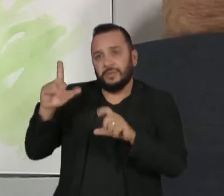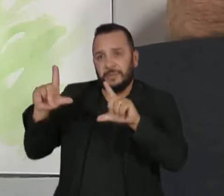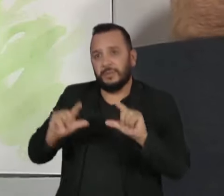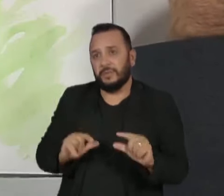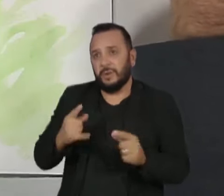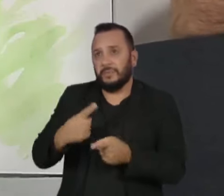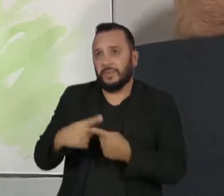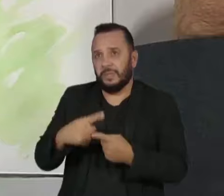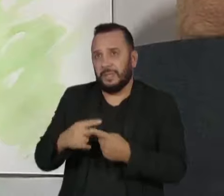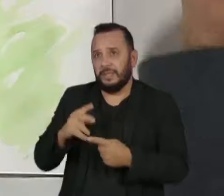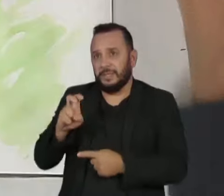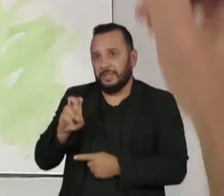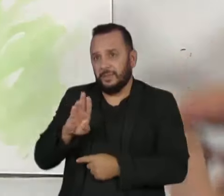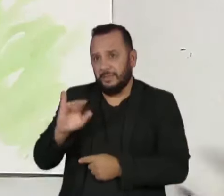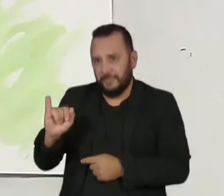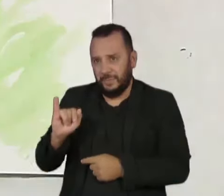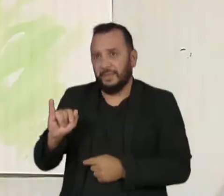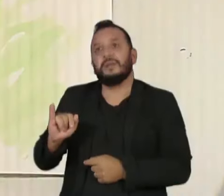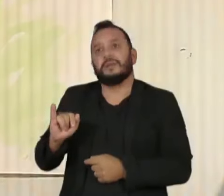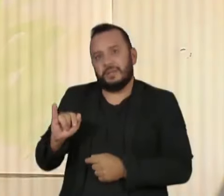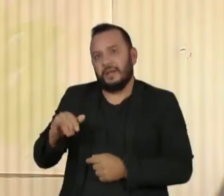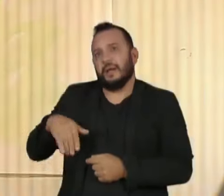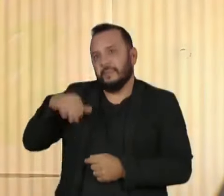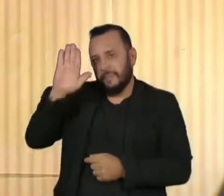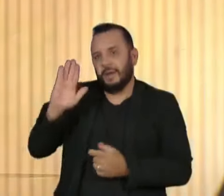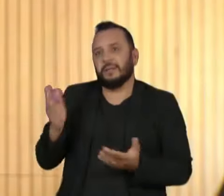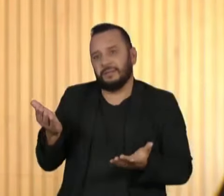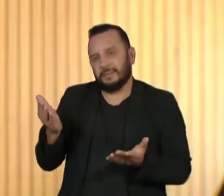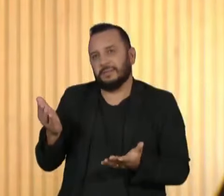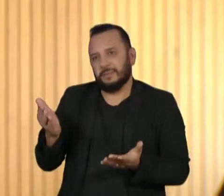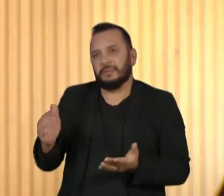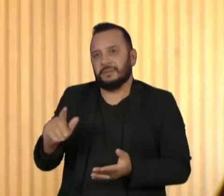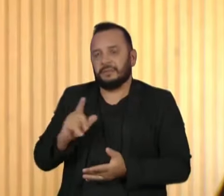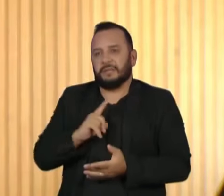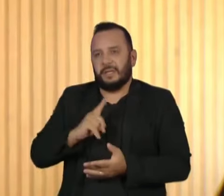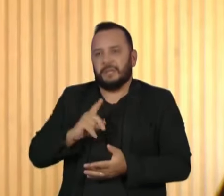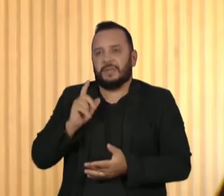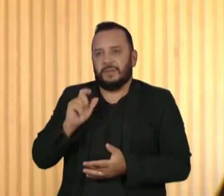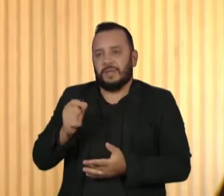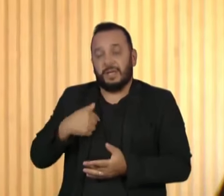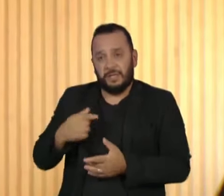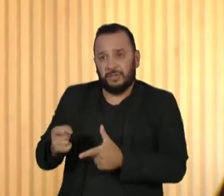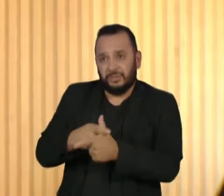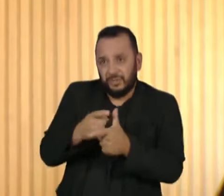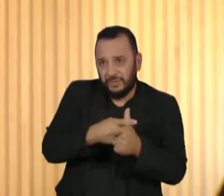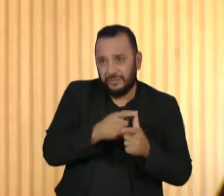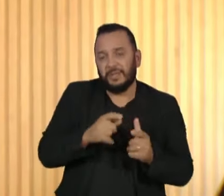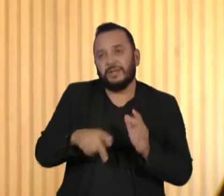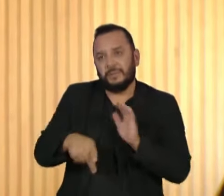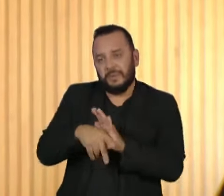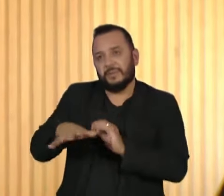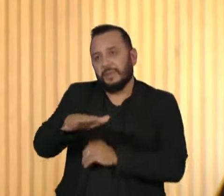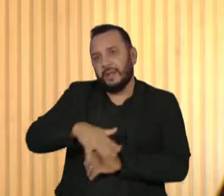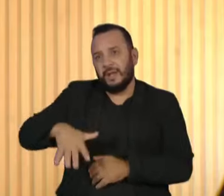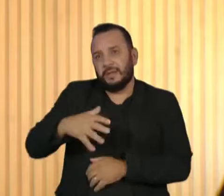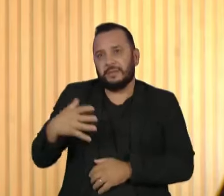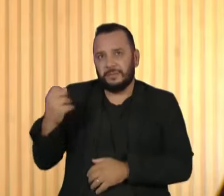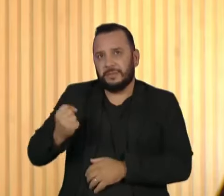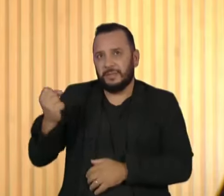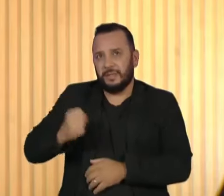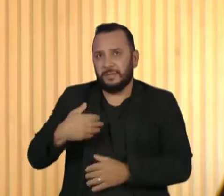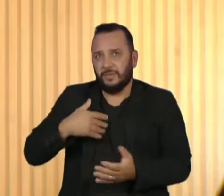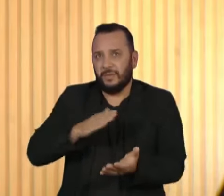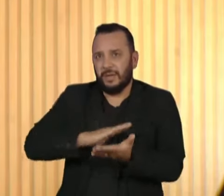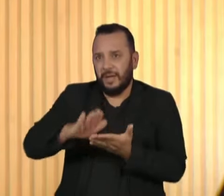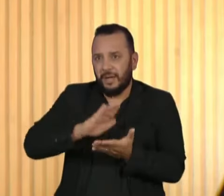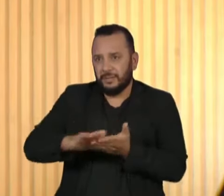5 bilhões a mais estariam simplesmente sendo drenados pelo déficit do sistema previdenciário. Então, em síntese, ajuste nas contas